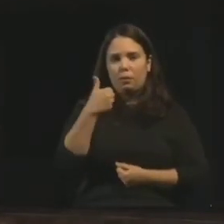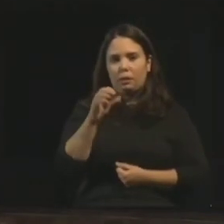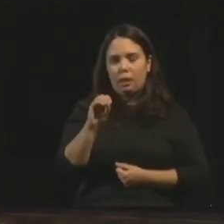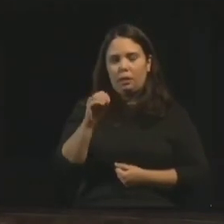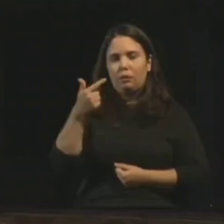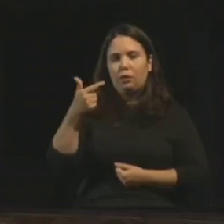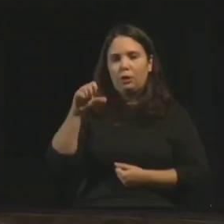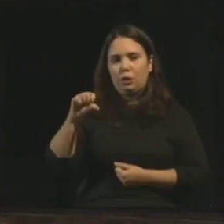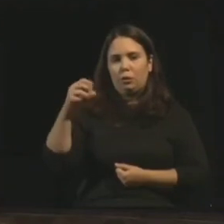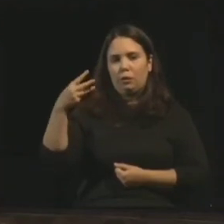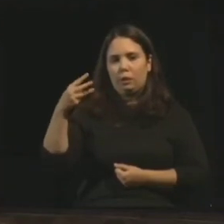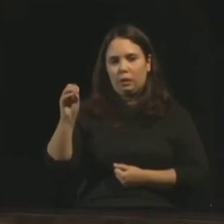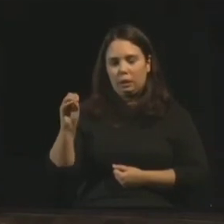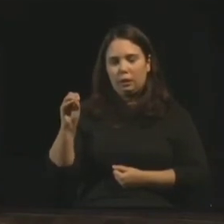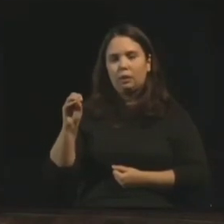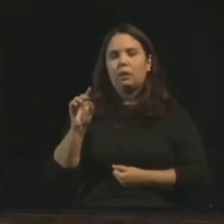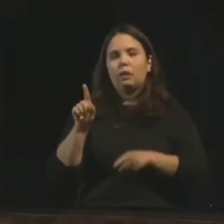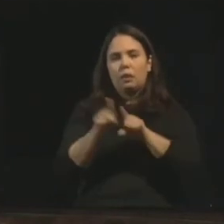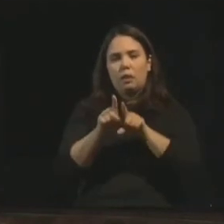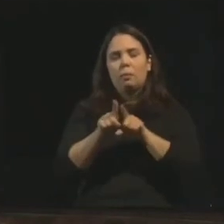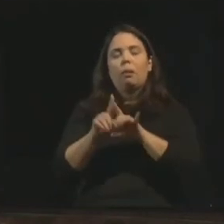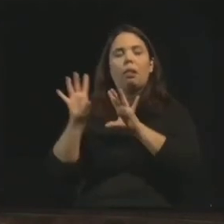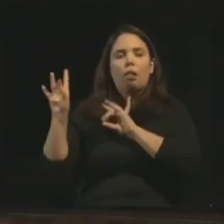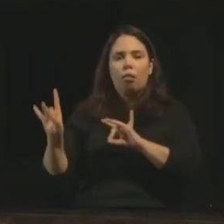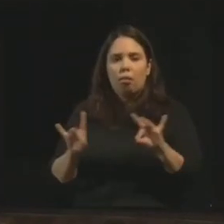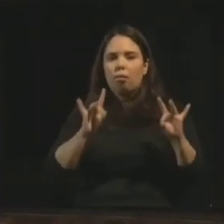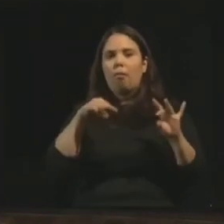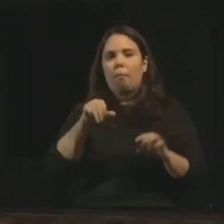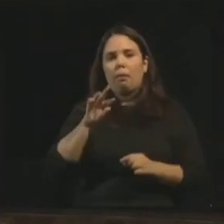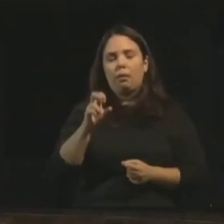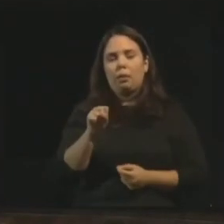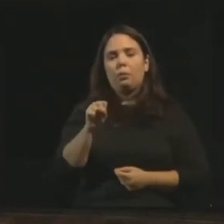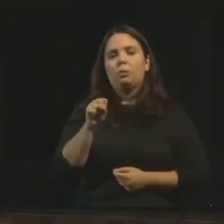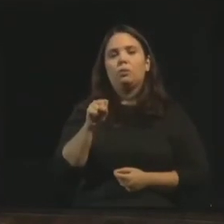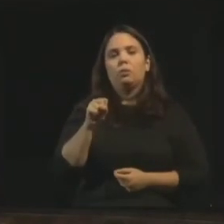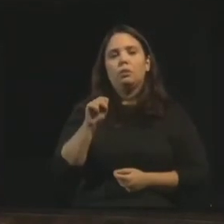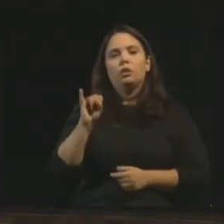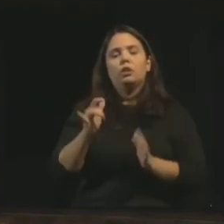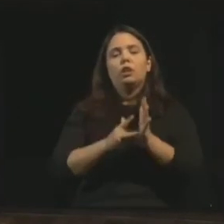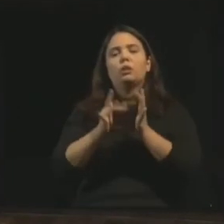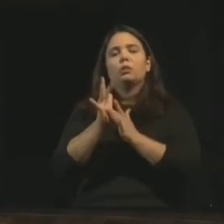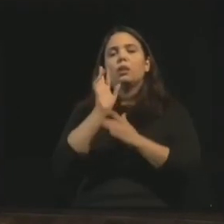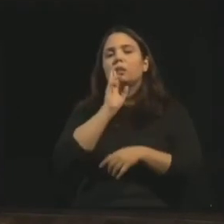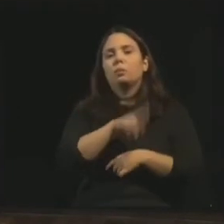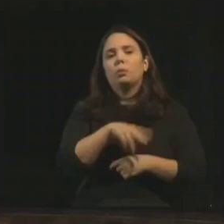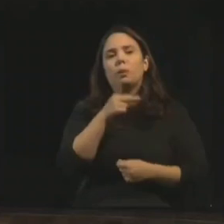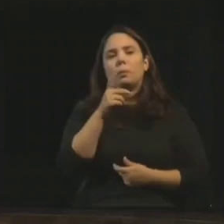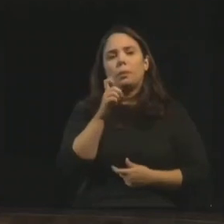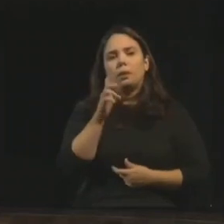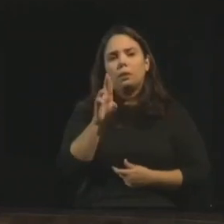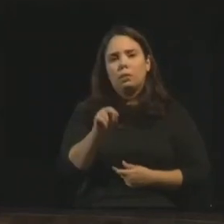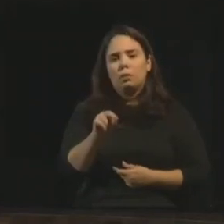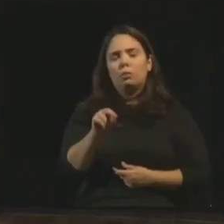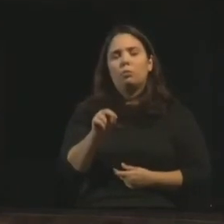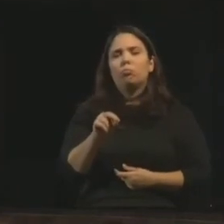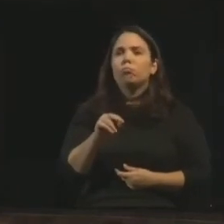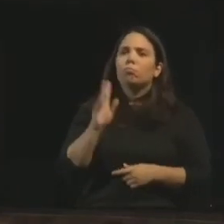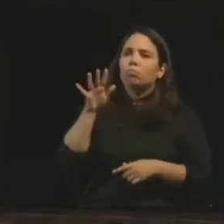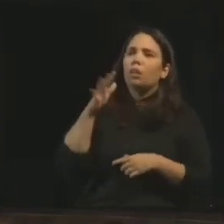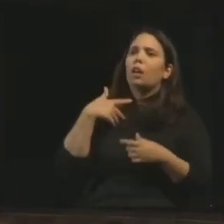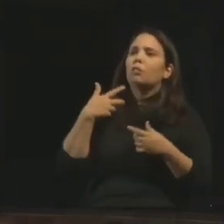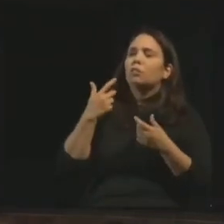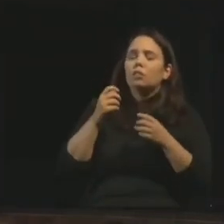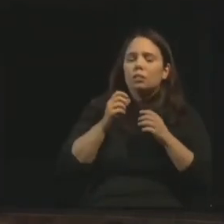também tem uma citação em Mateus, olha que aí Jesus responde a Simão Pedro, que pergunta, Senhor, nós renunciamos a tudo para te seguir?